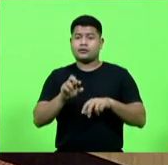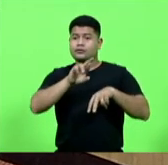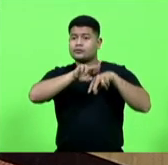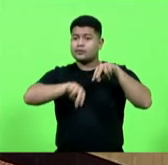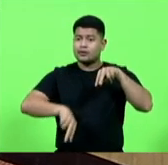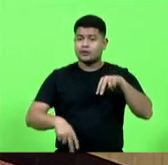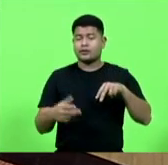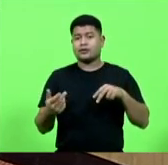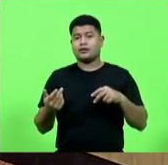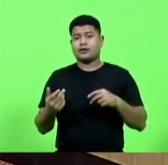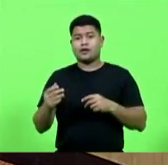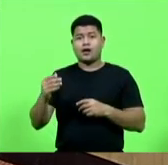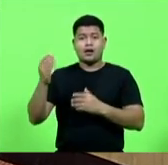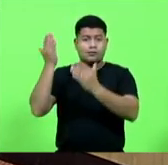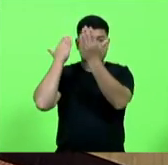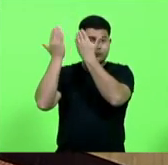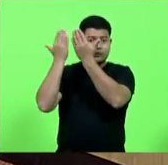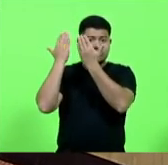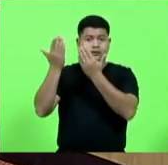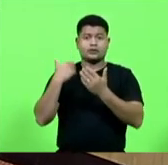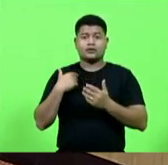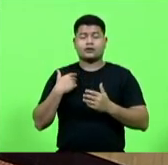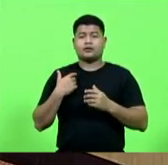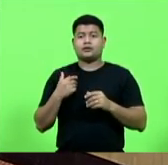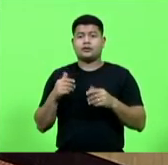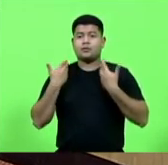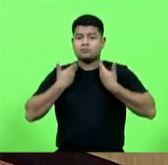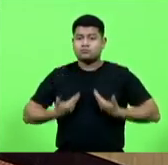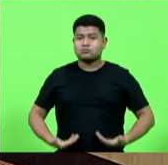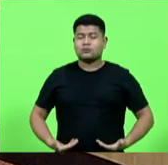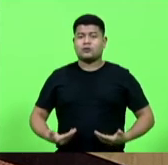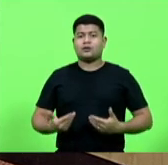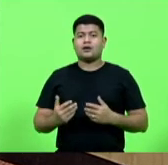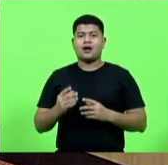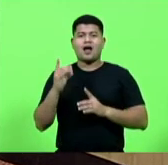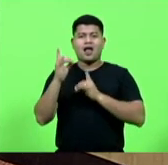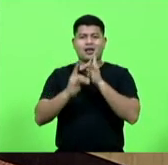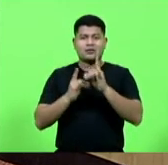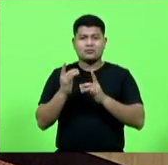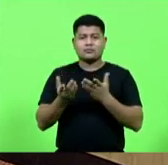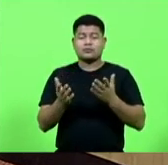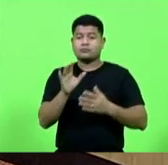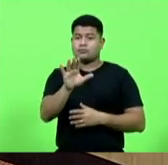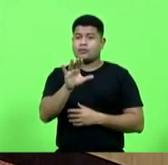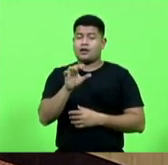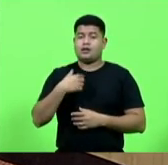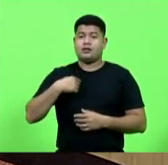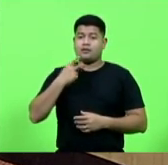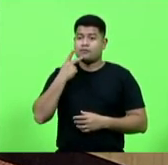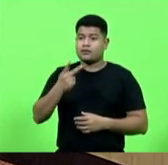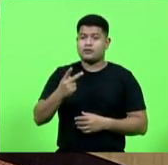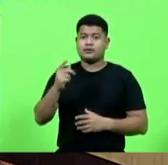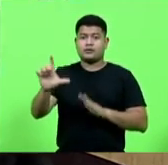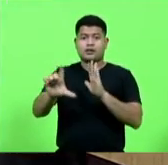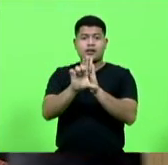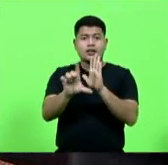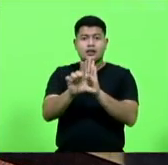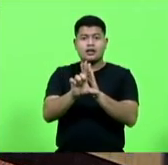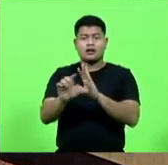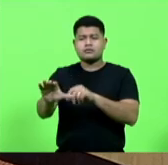psicológicas, diferenças fisiológicas, hormonais. Mas quando nós estamos falando de lei e de Constituição,